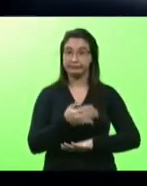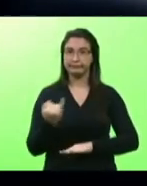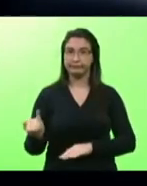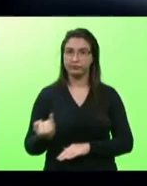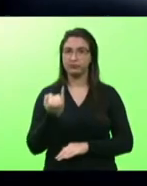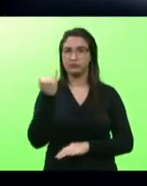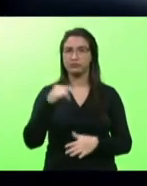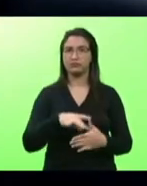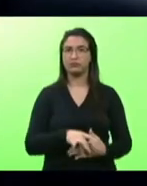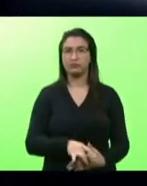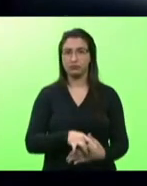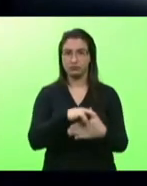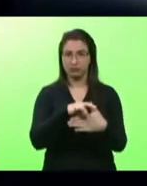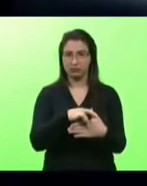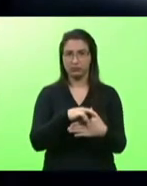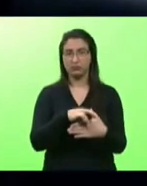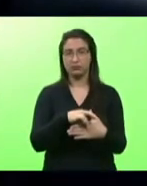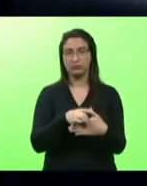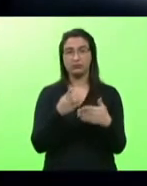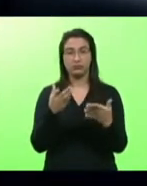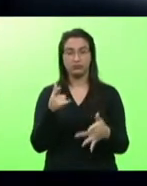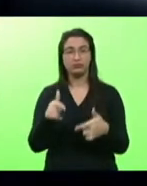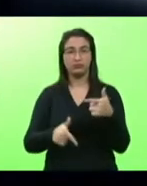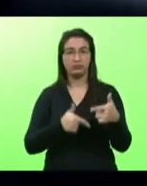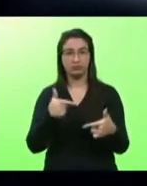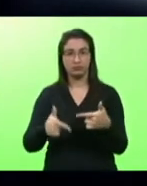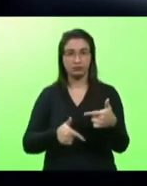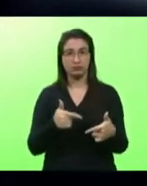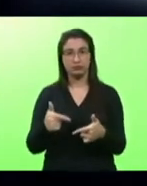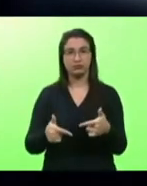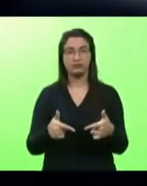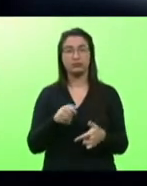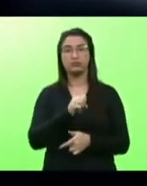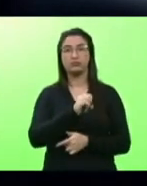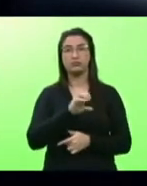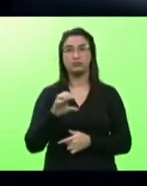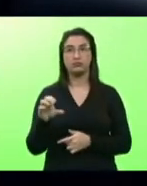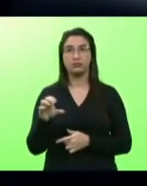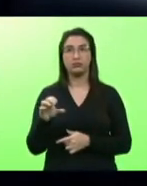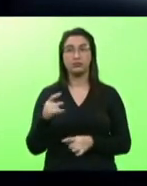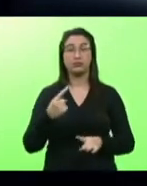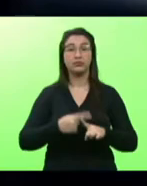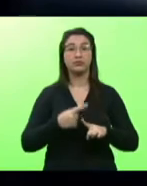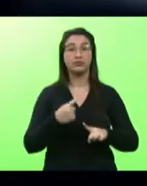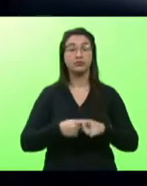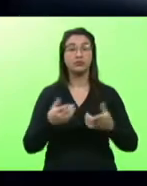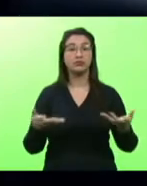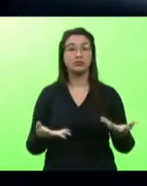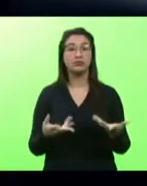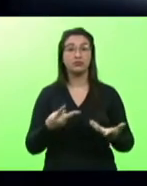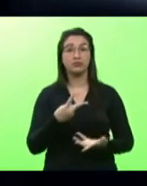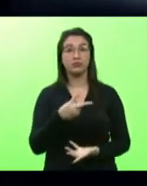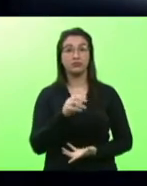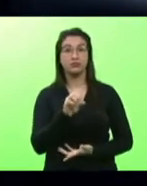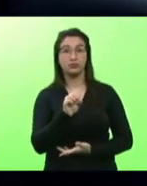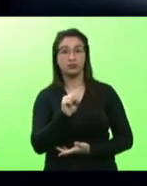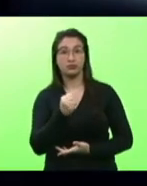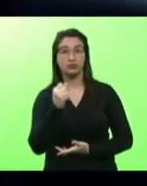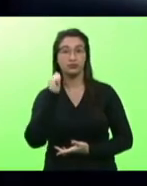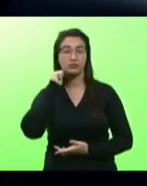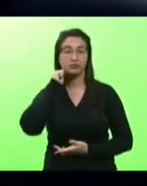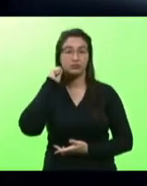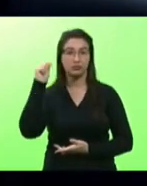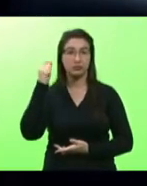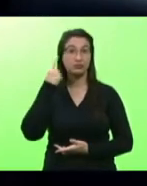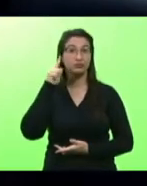lideranças especialmente de trabalhadores de Santa Catarina porque hoje 28 de abril é